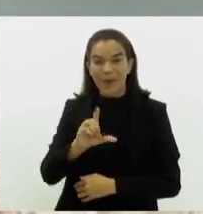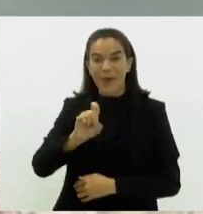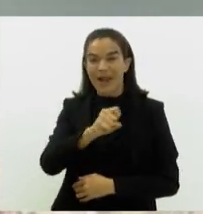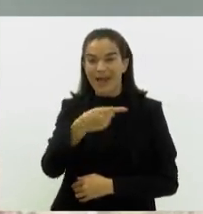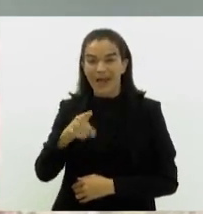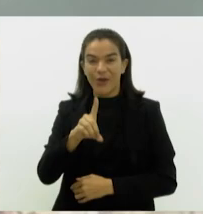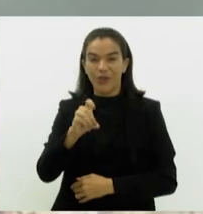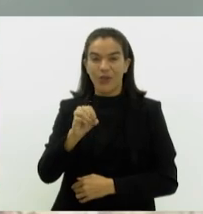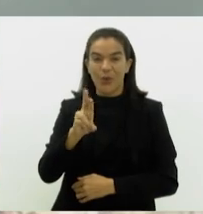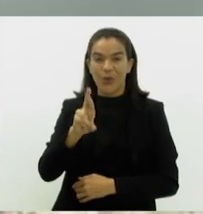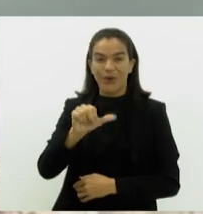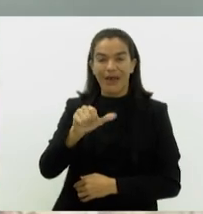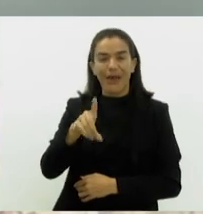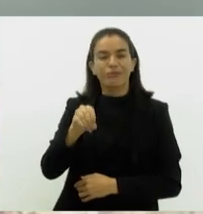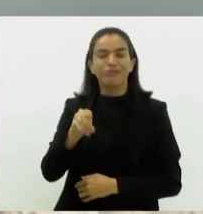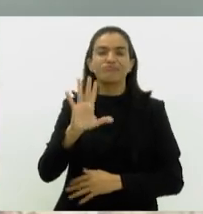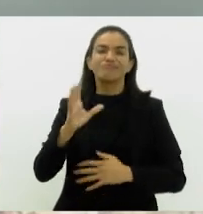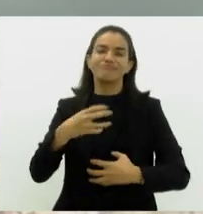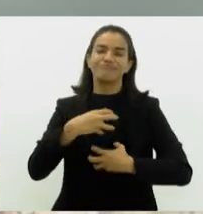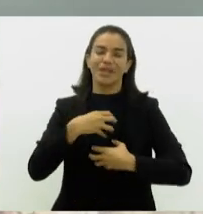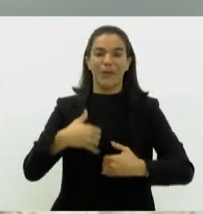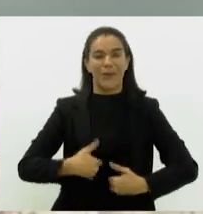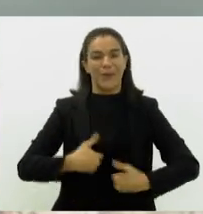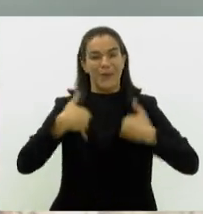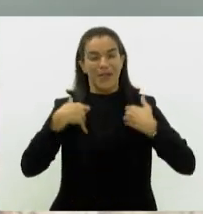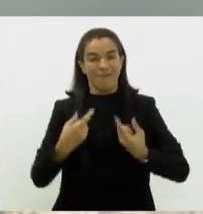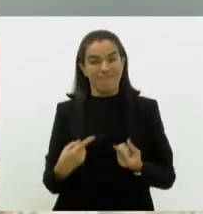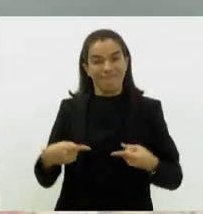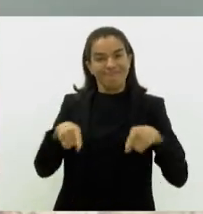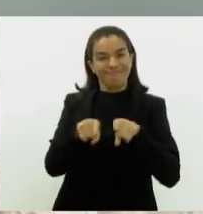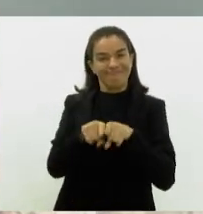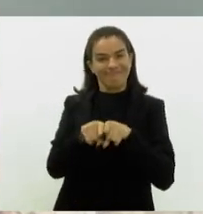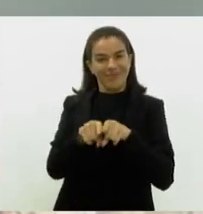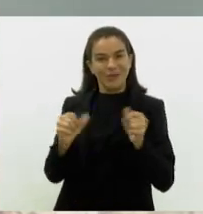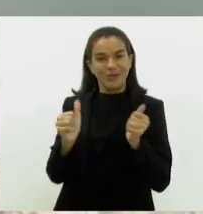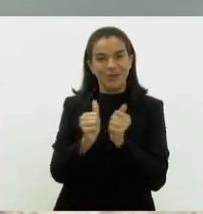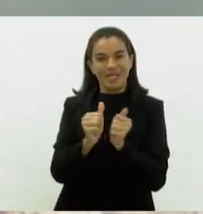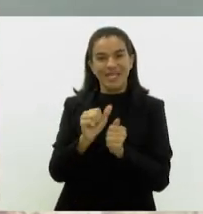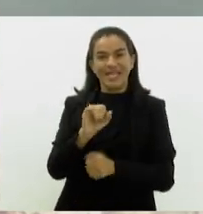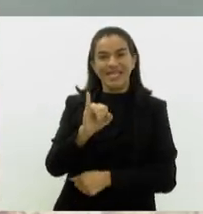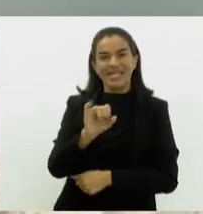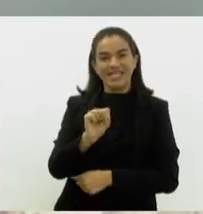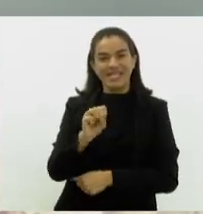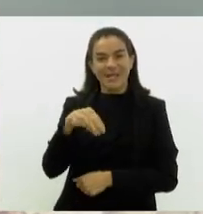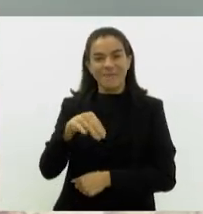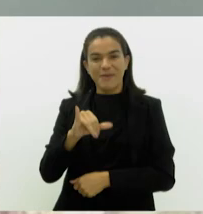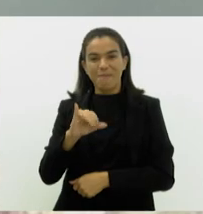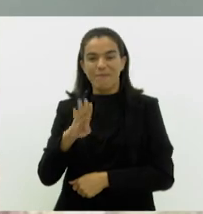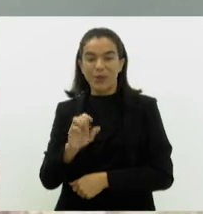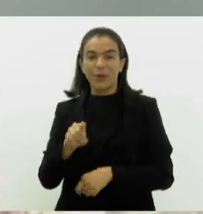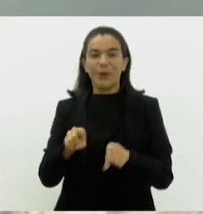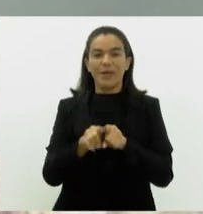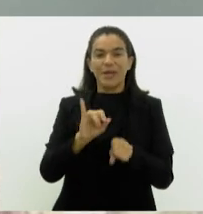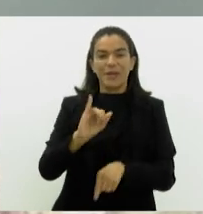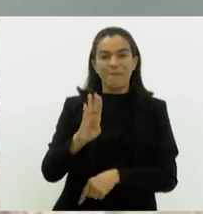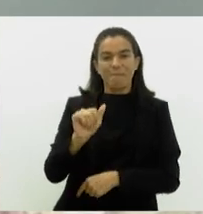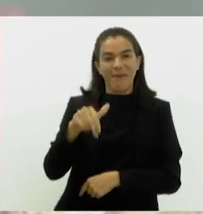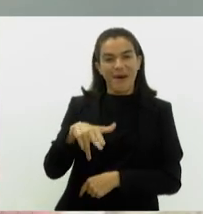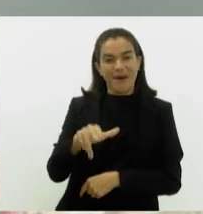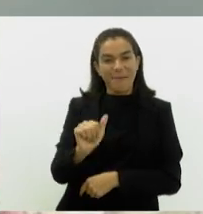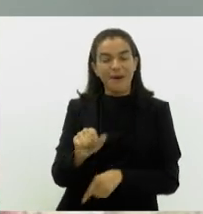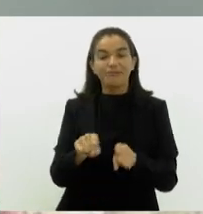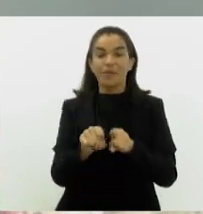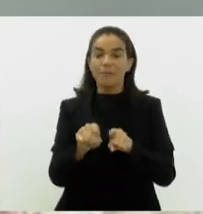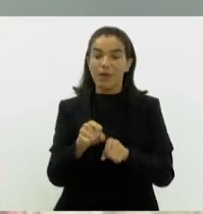anos, nos sentimos muito orgulhosos dessa parceria com o ICMBio, o IBAMA e o IBDF, anteriormente, o